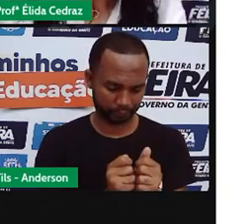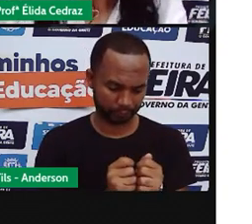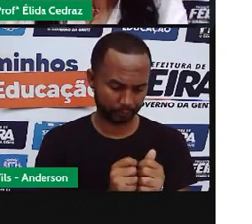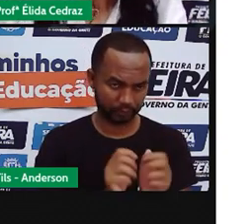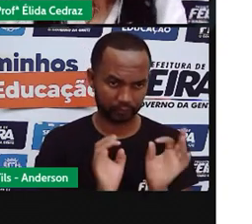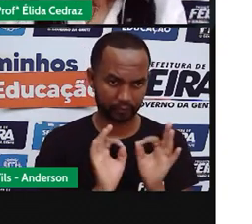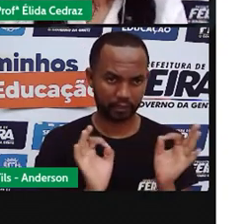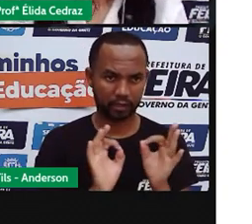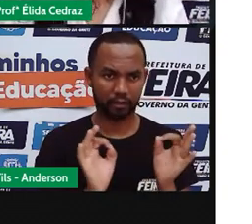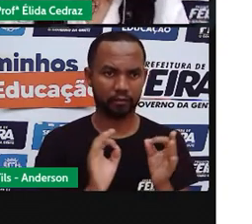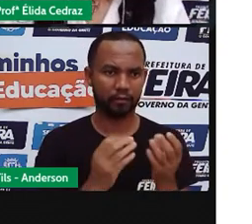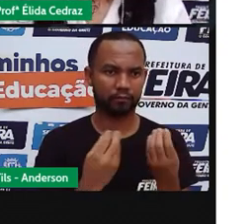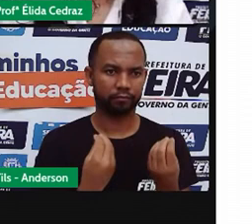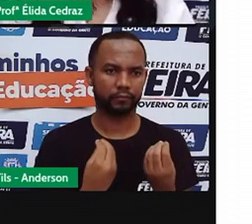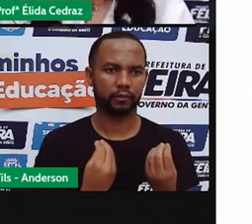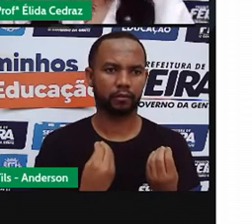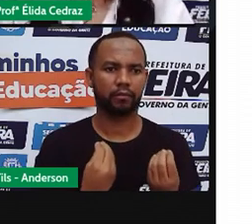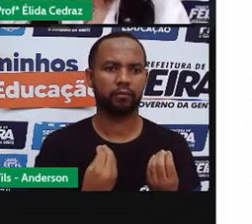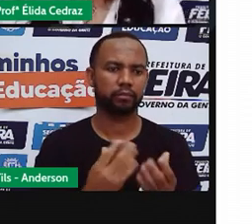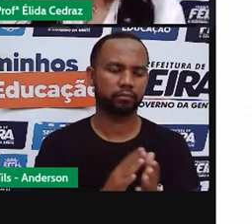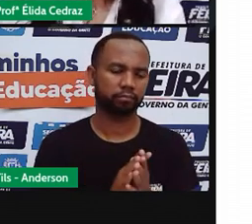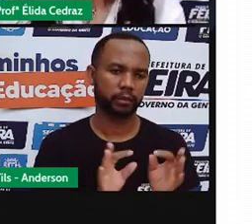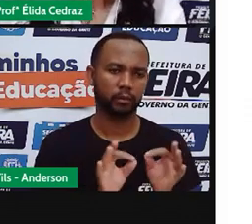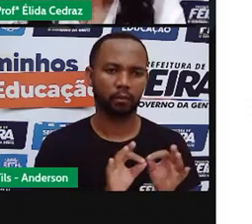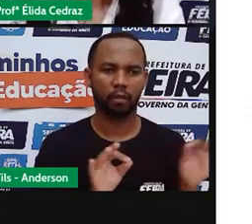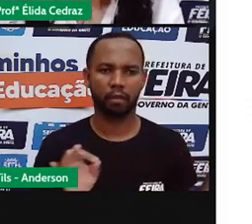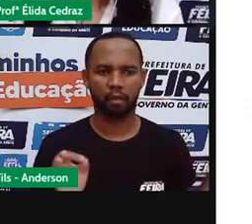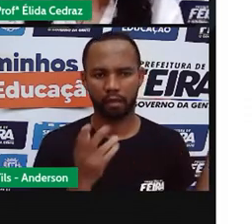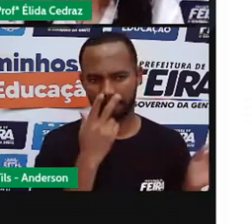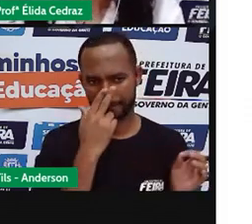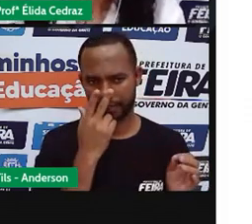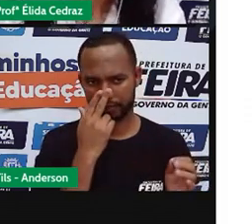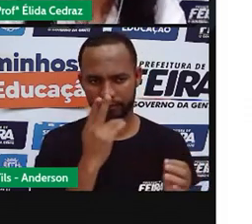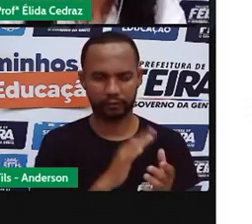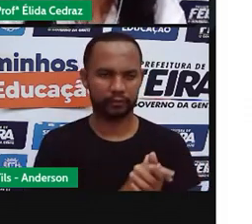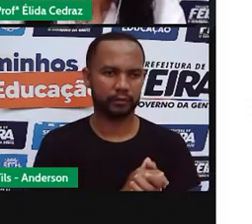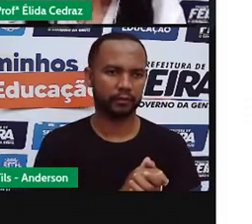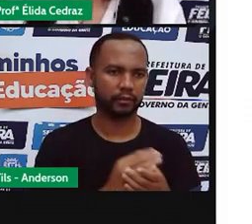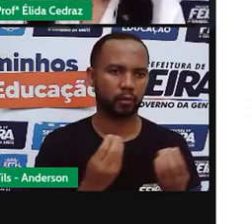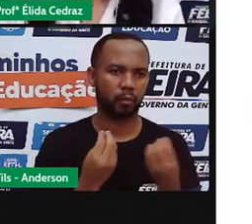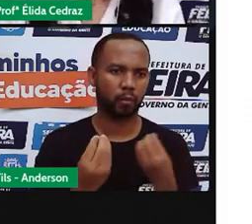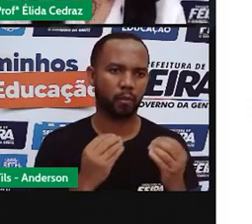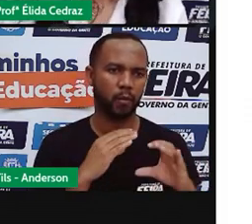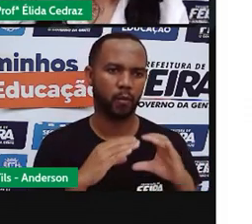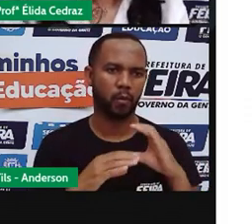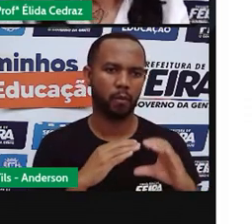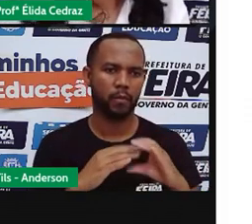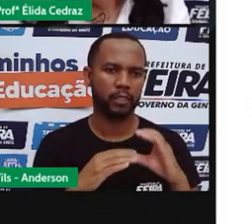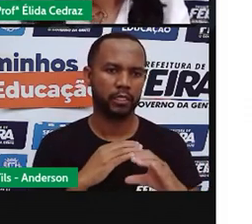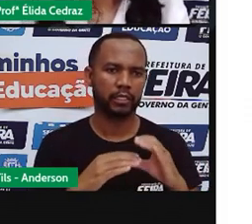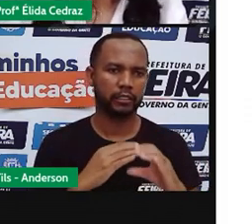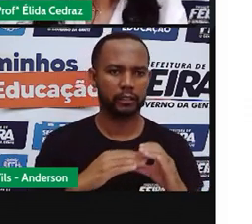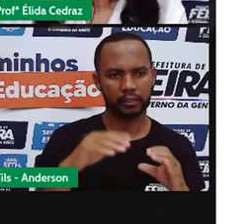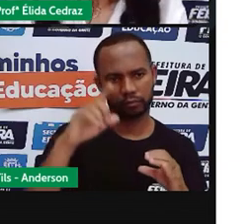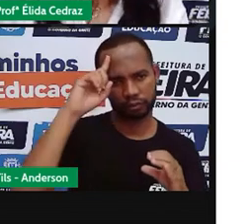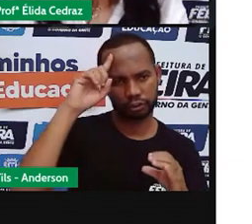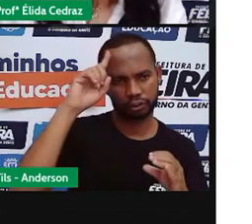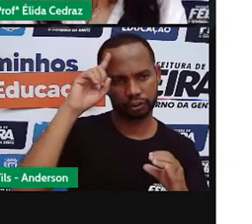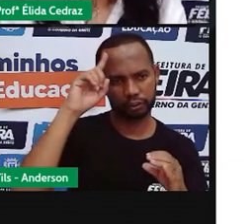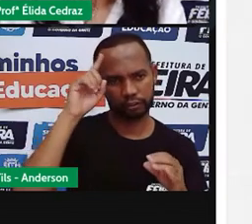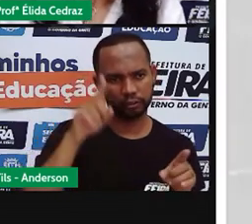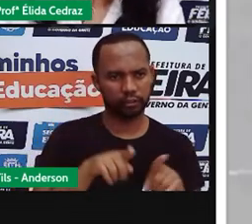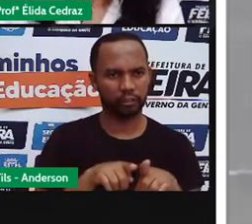estava totalmente distante da sua comunicação, do seu dia a dia.